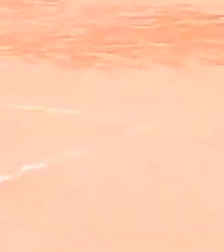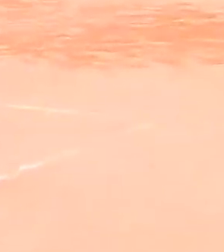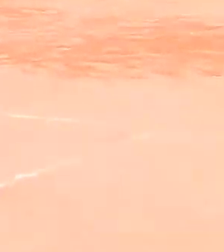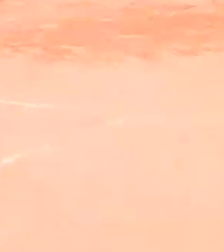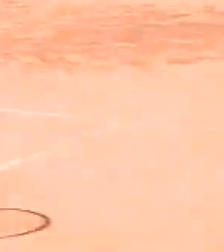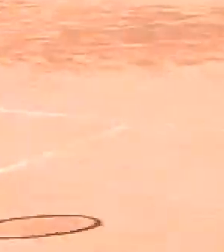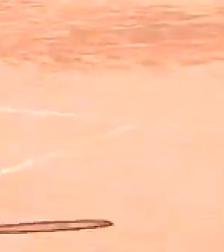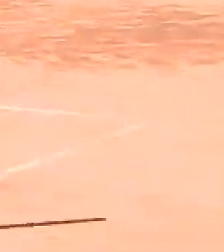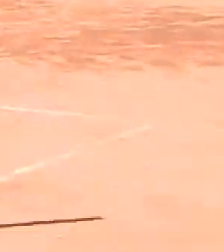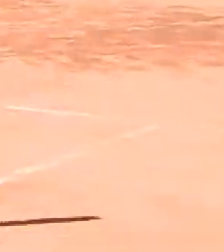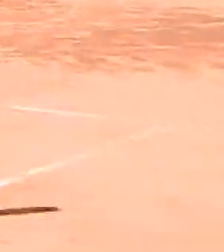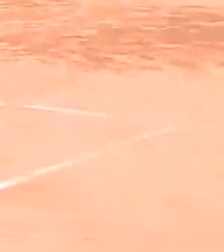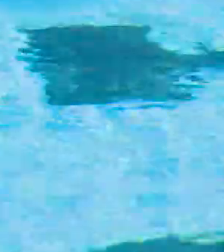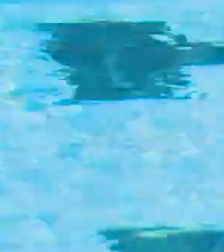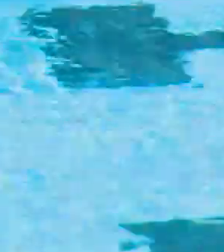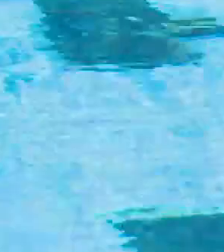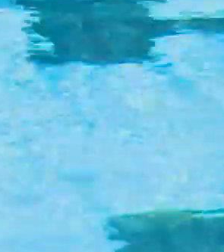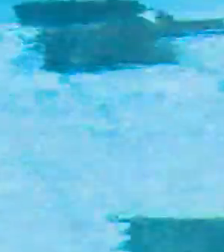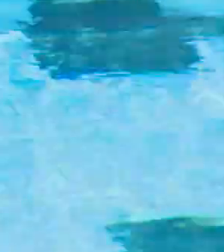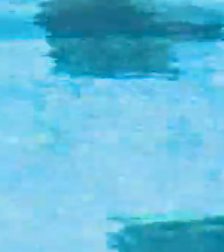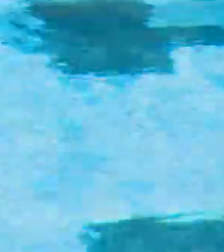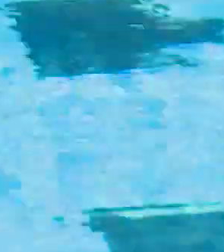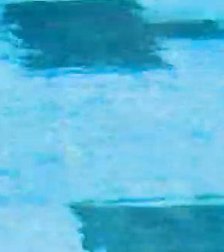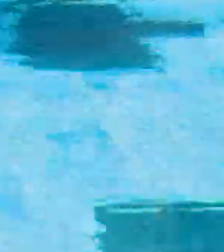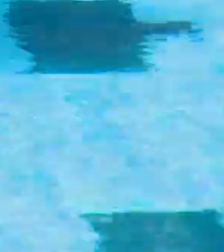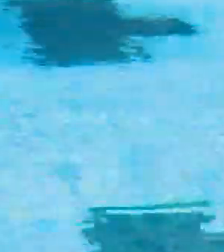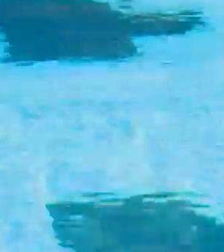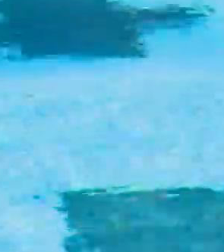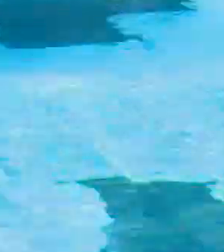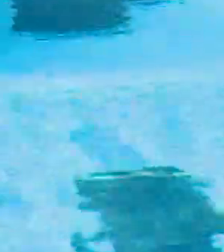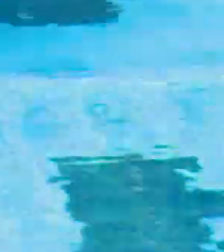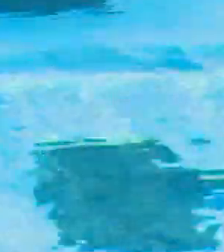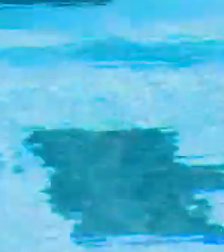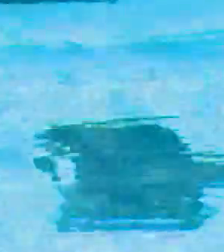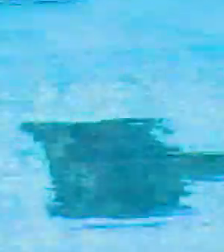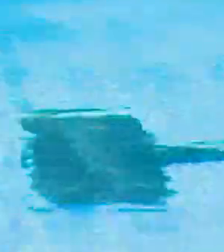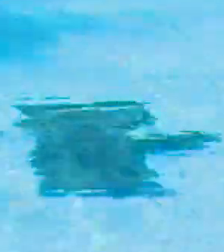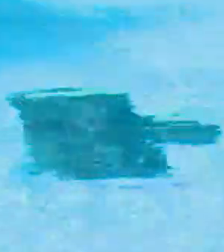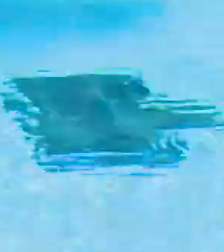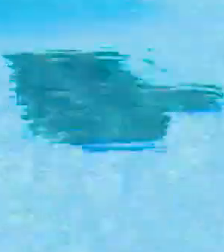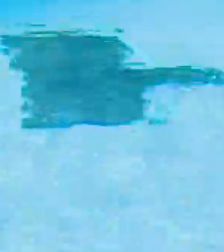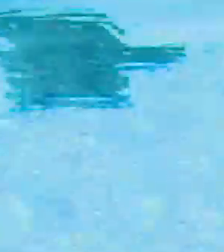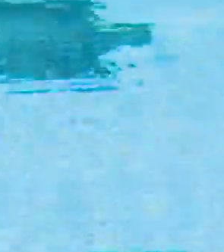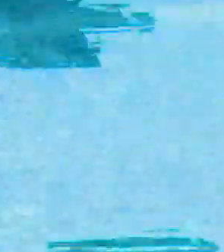Cristina. Ela rebate. Em uma das raias de uma piscina, o homem nada peito.